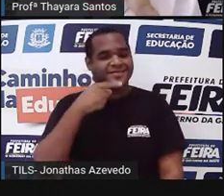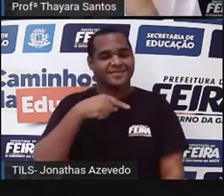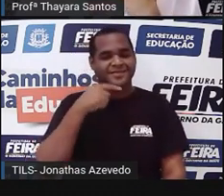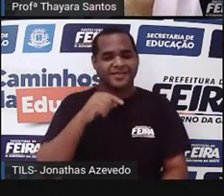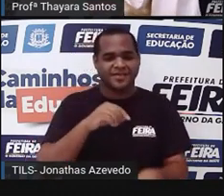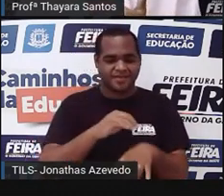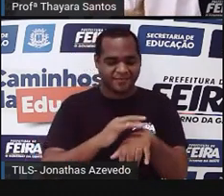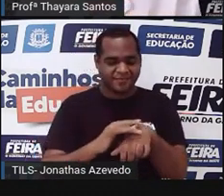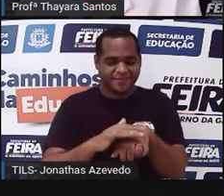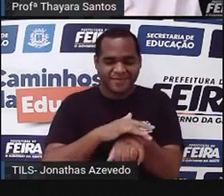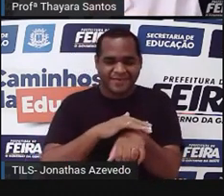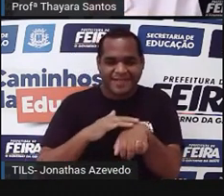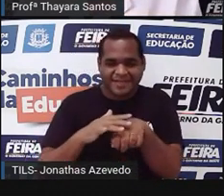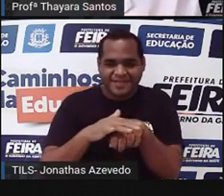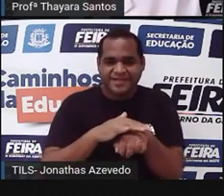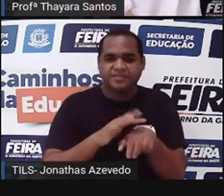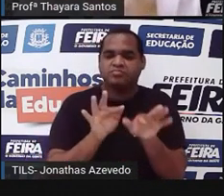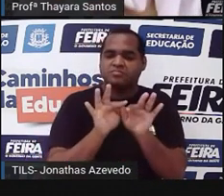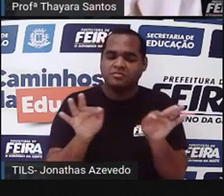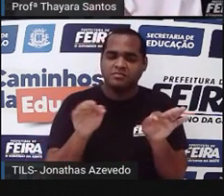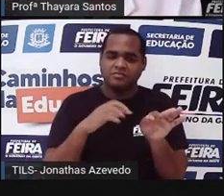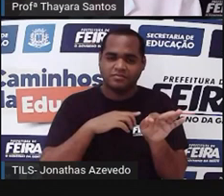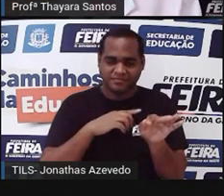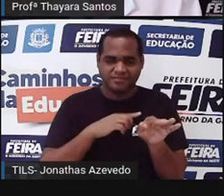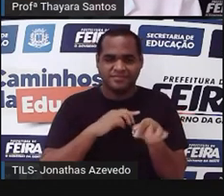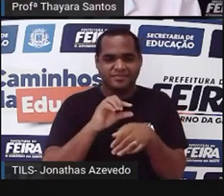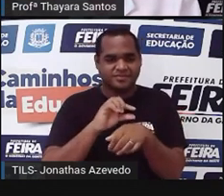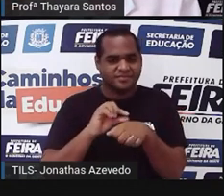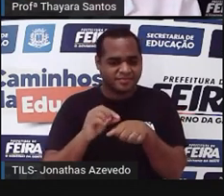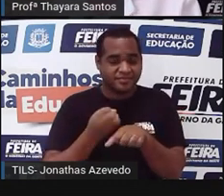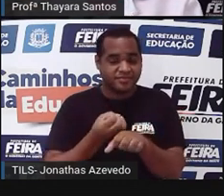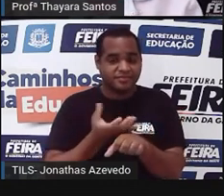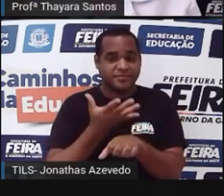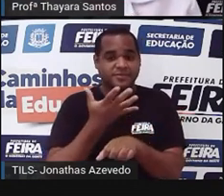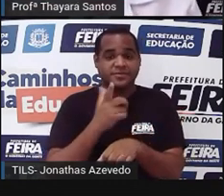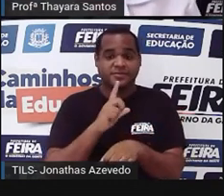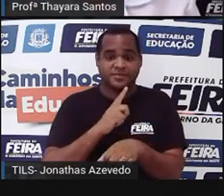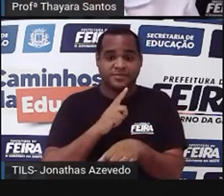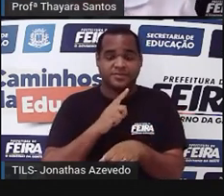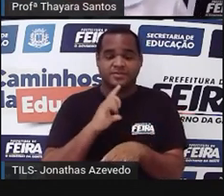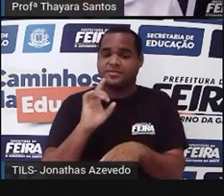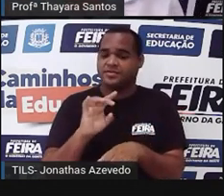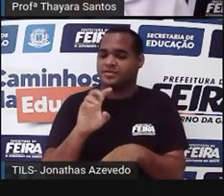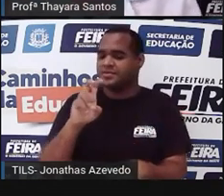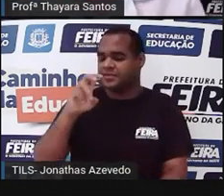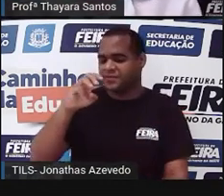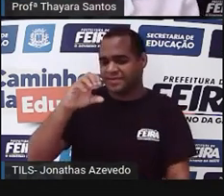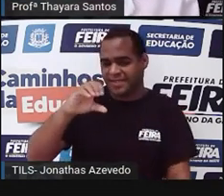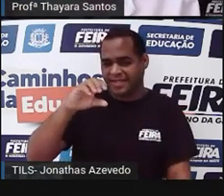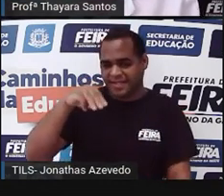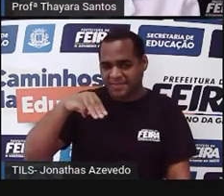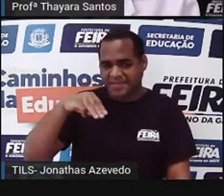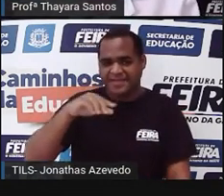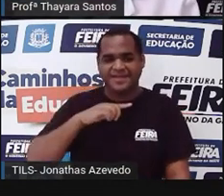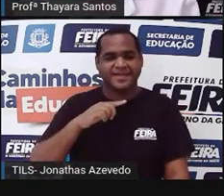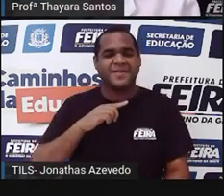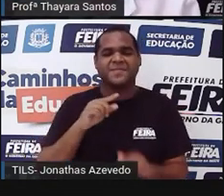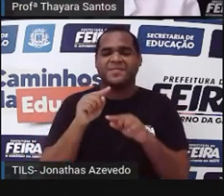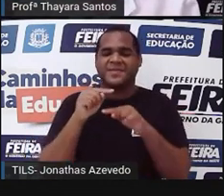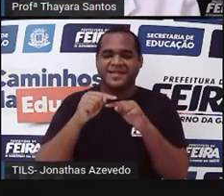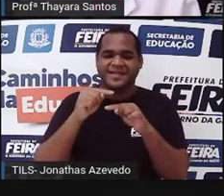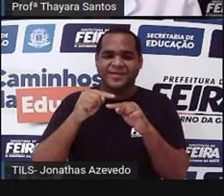Elas são plantas simples, elas são de pequeno porte, elas se desenvolvem até no máximo 5 centímetros, né? Então são plantas muito